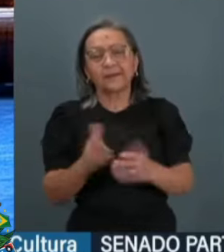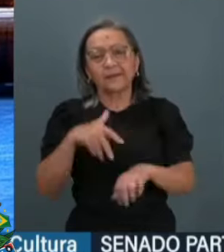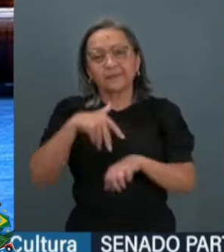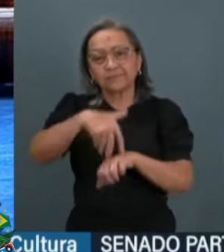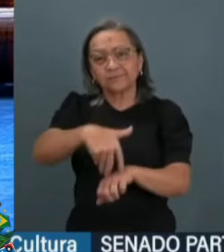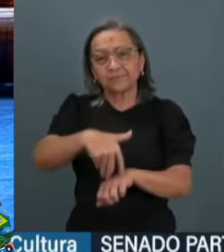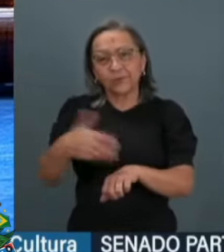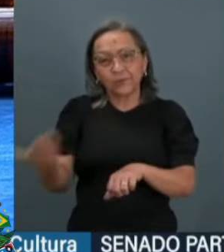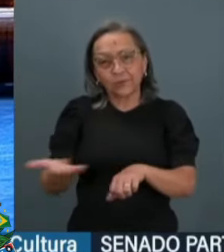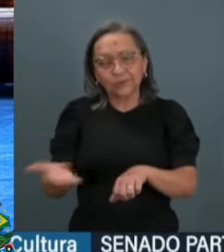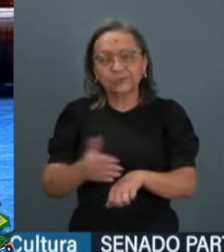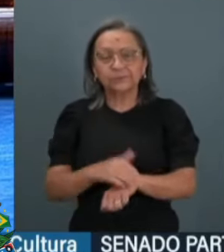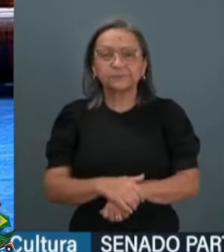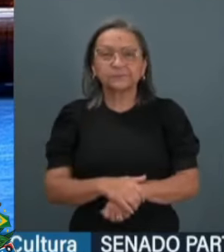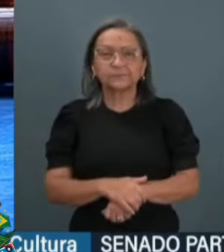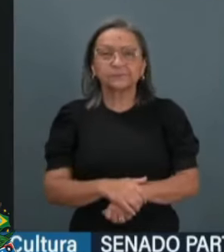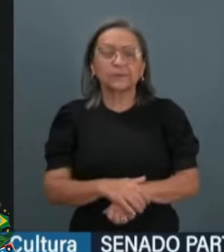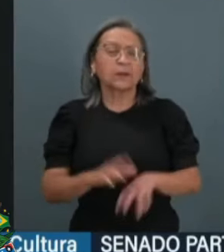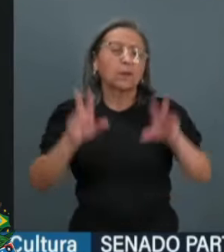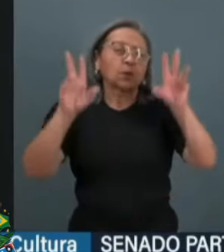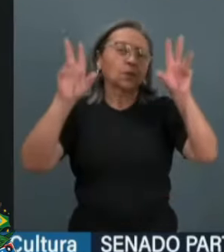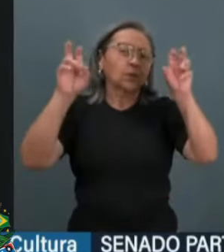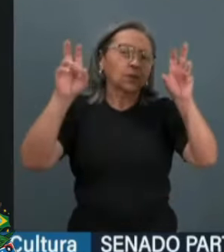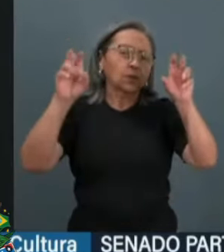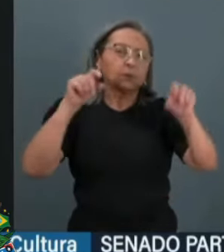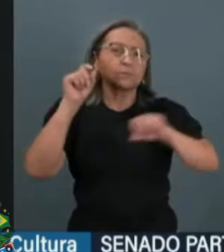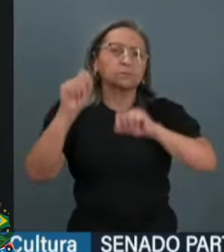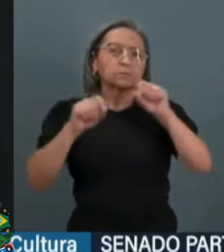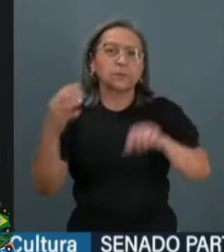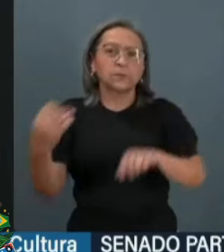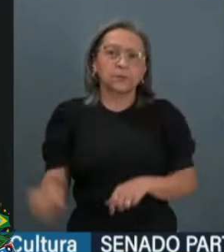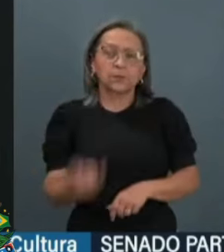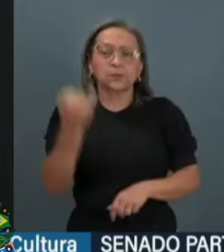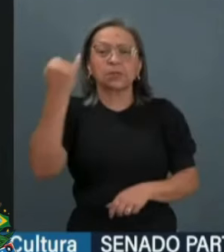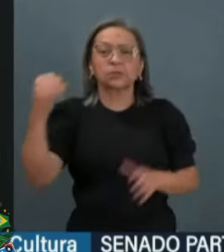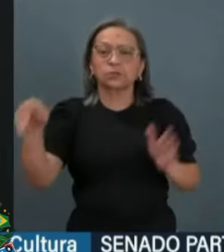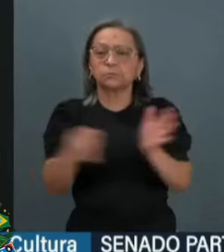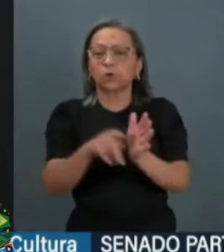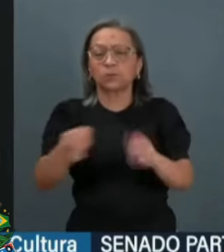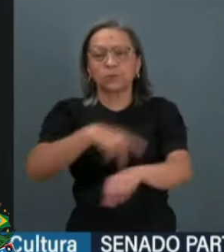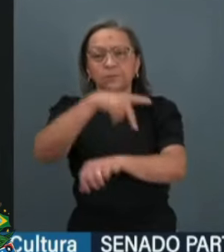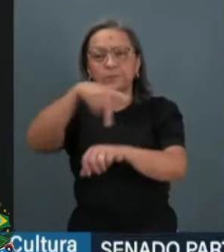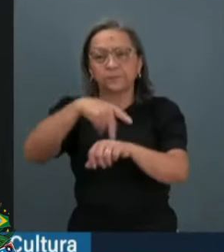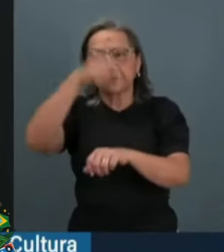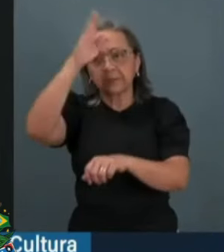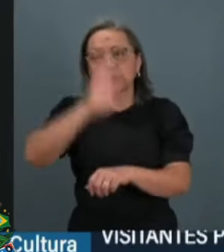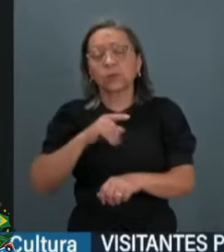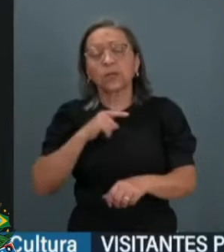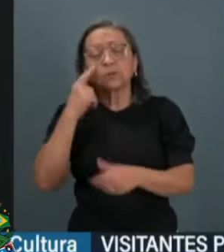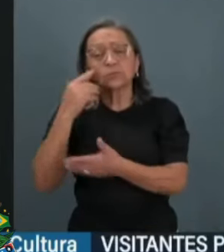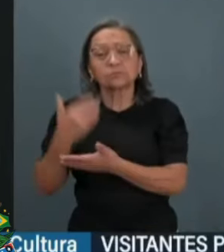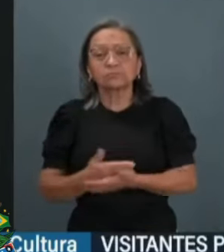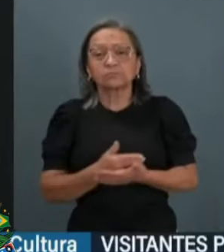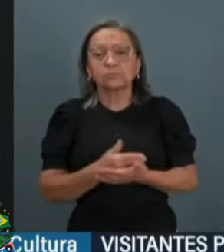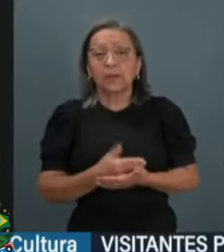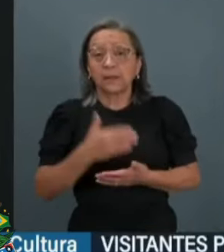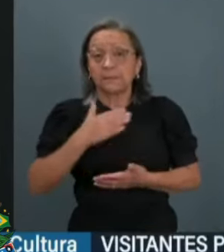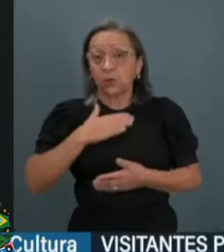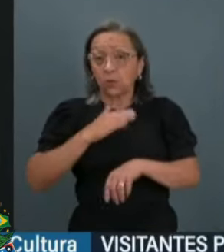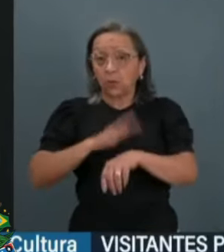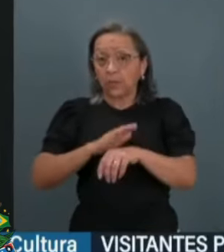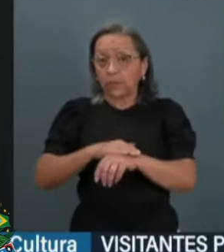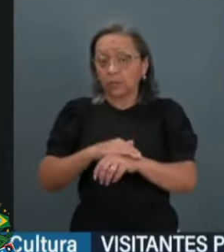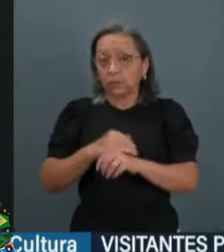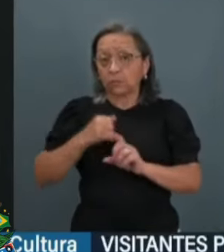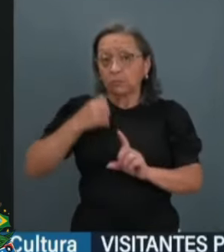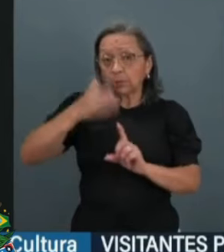dia de hoje para tratar de assuntos que são da maior importância para o país. E eu quero dividir a minha fala na tarde